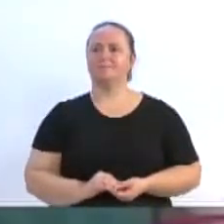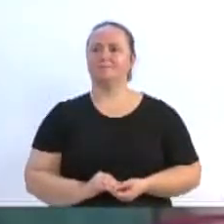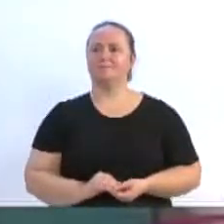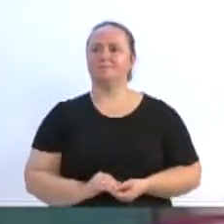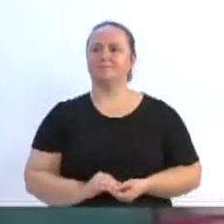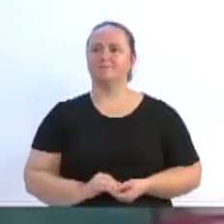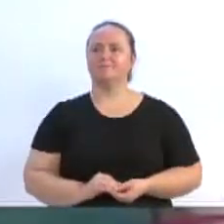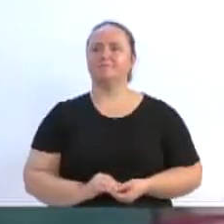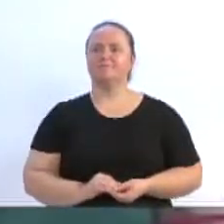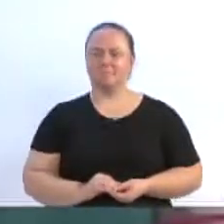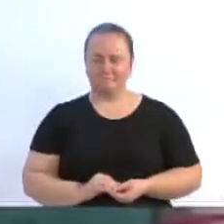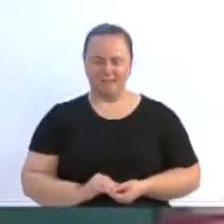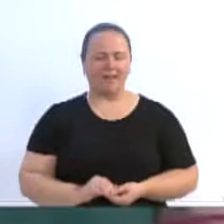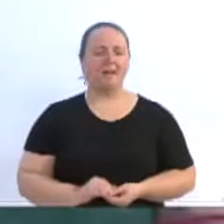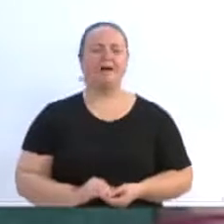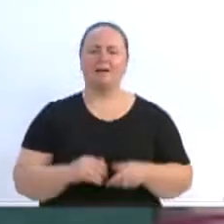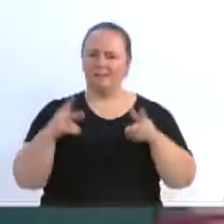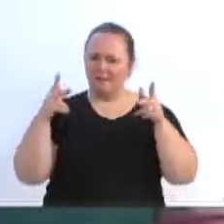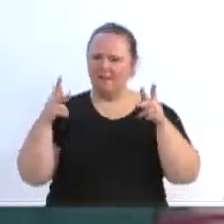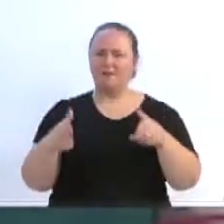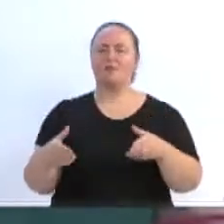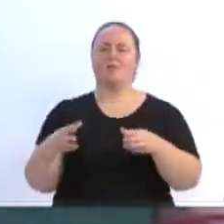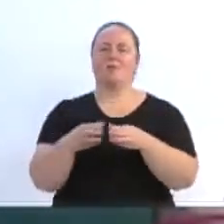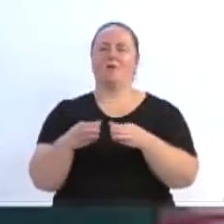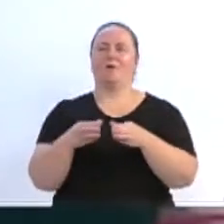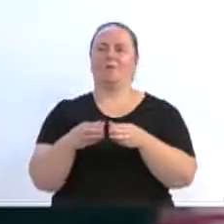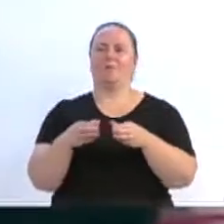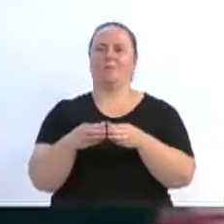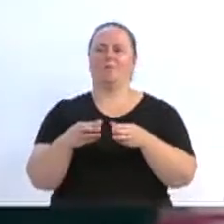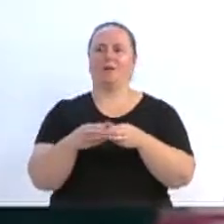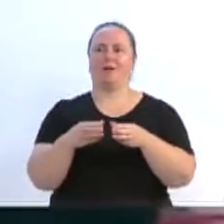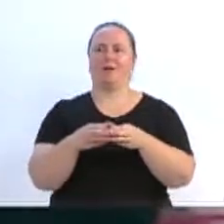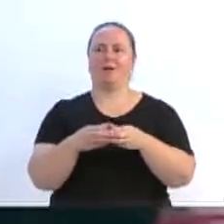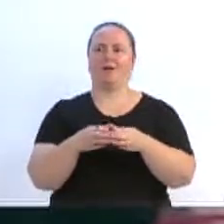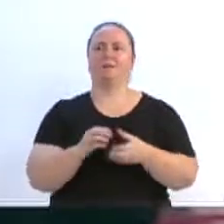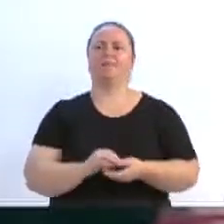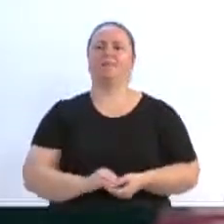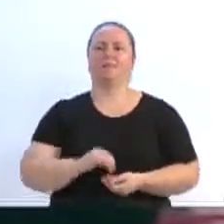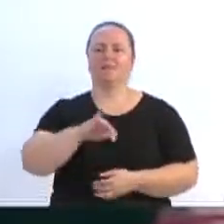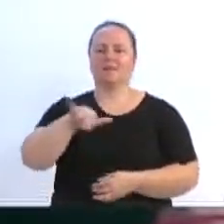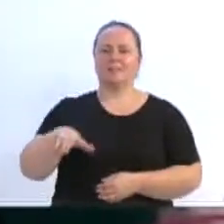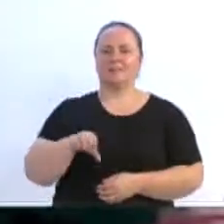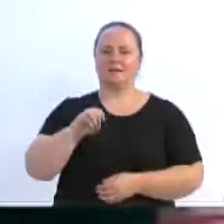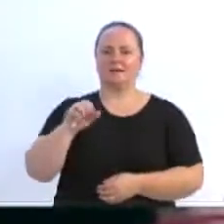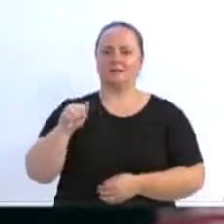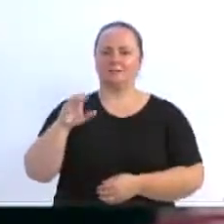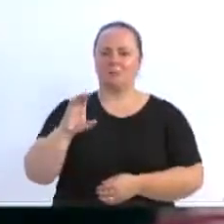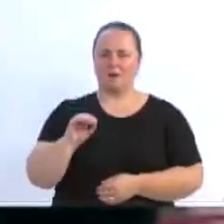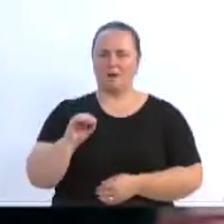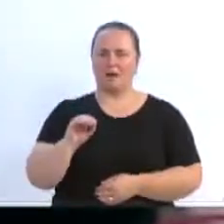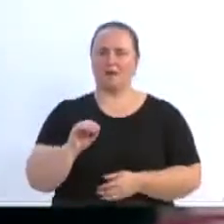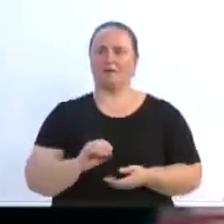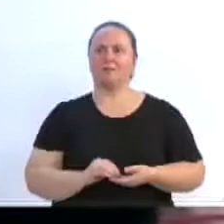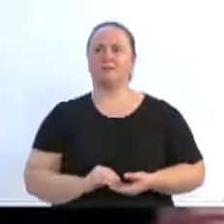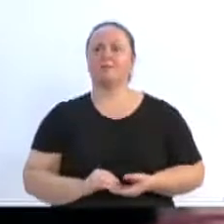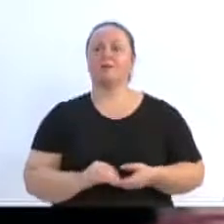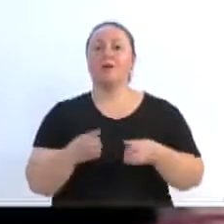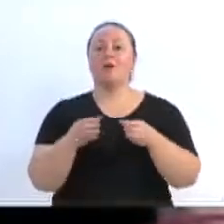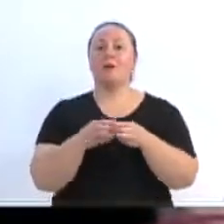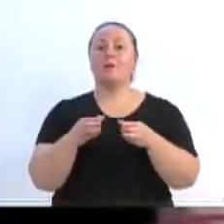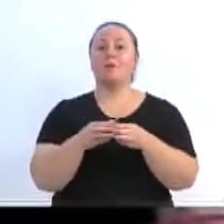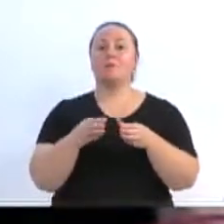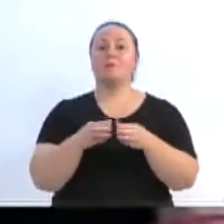Da Spaca! Do gêmeo, João Augusto! O Jota